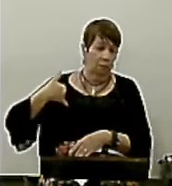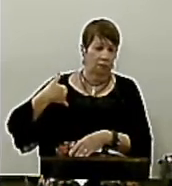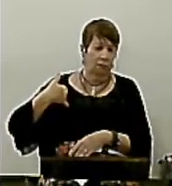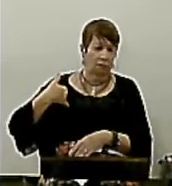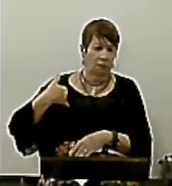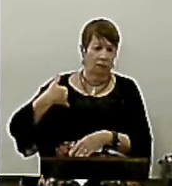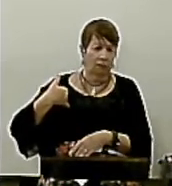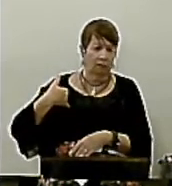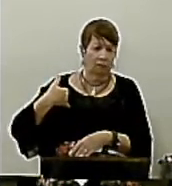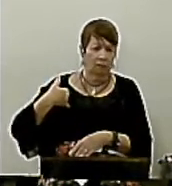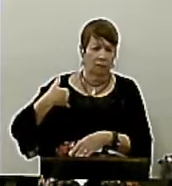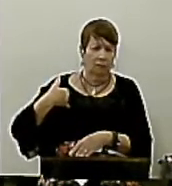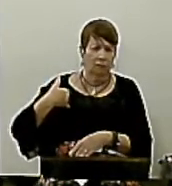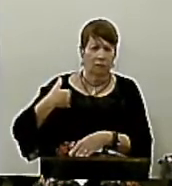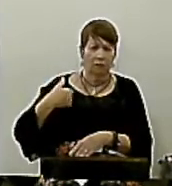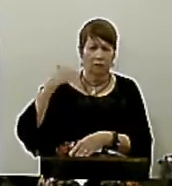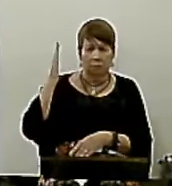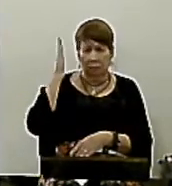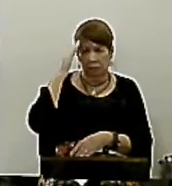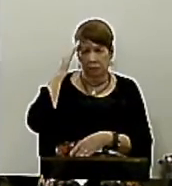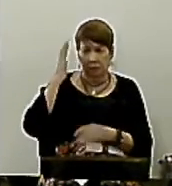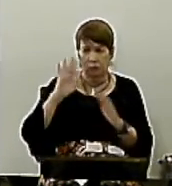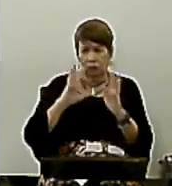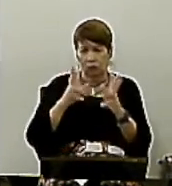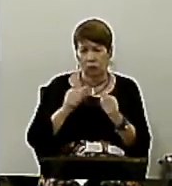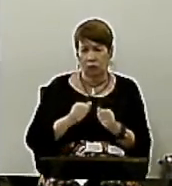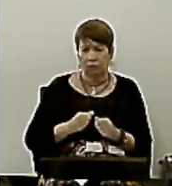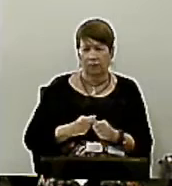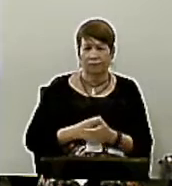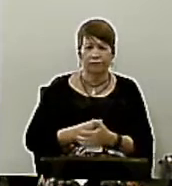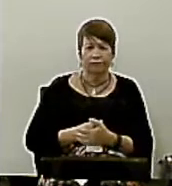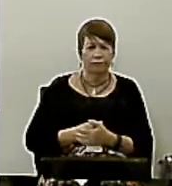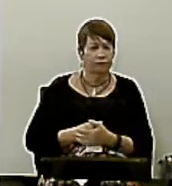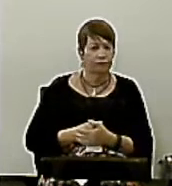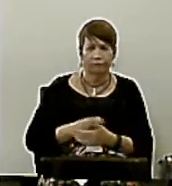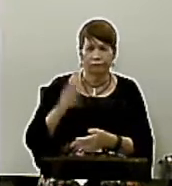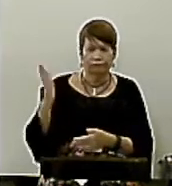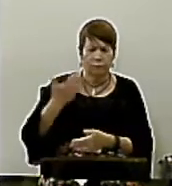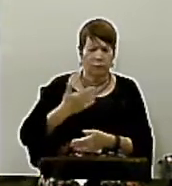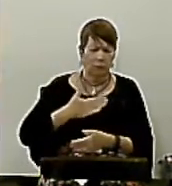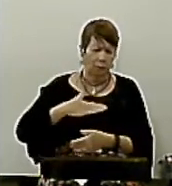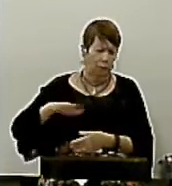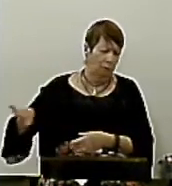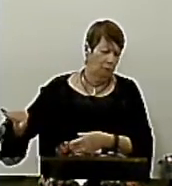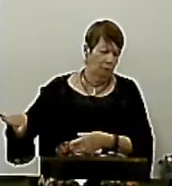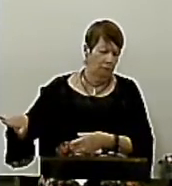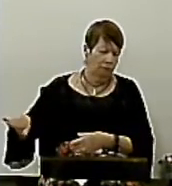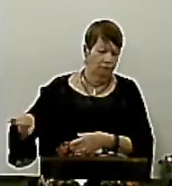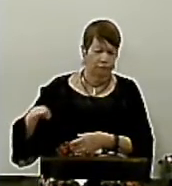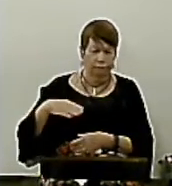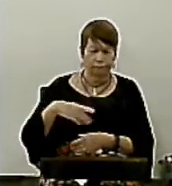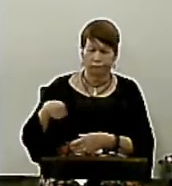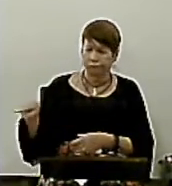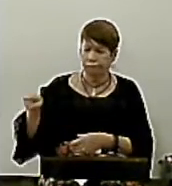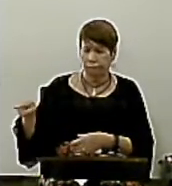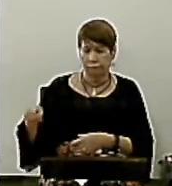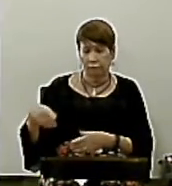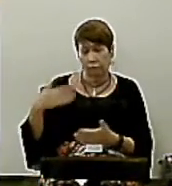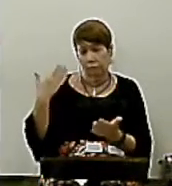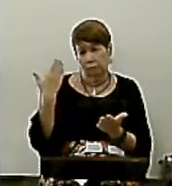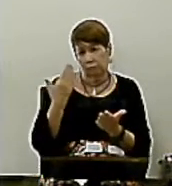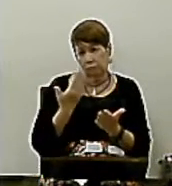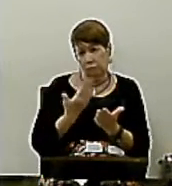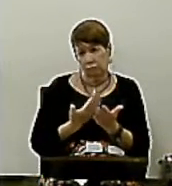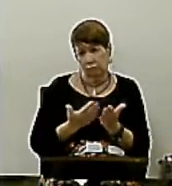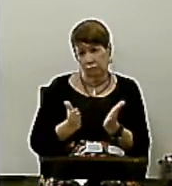Ele acha que sabe Mais que a gente Ah, eu não vou servir O fulano não Ele é pobre Ele não tem